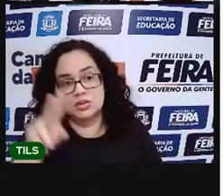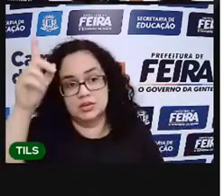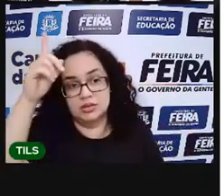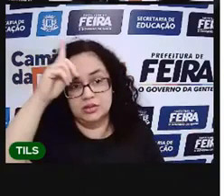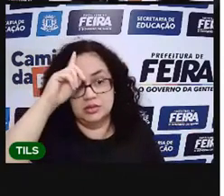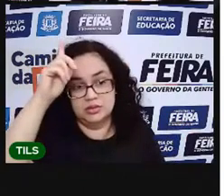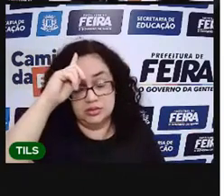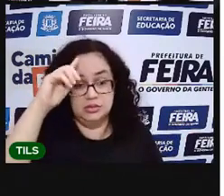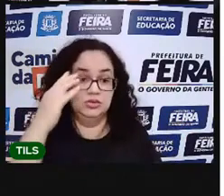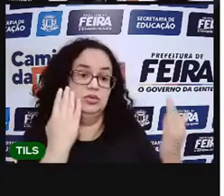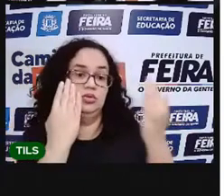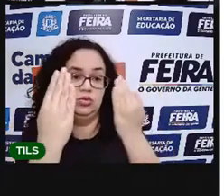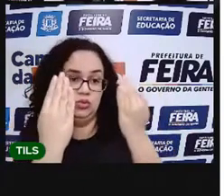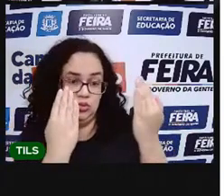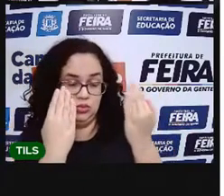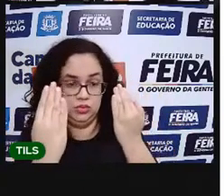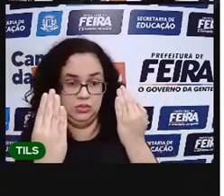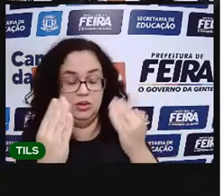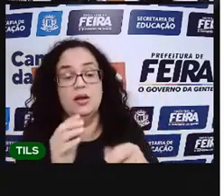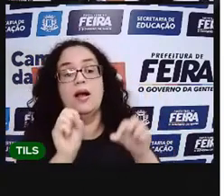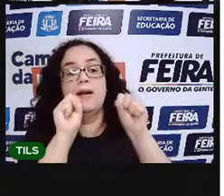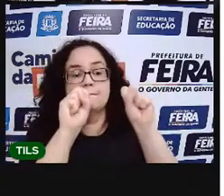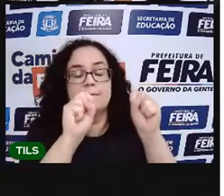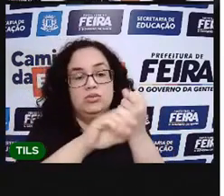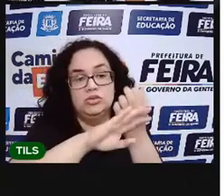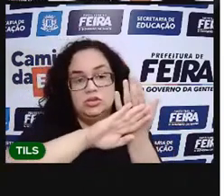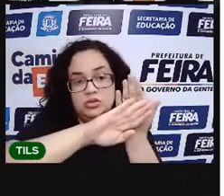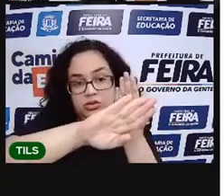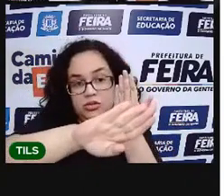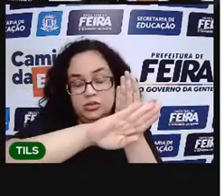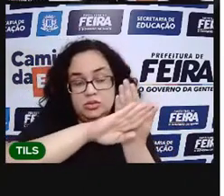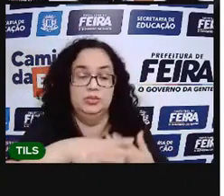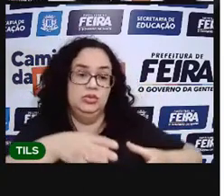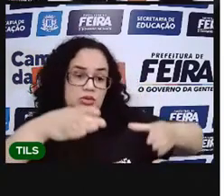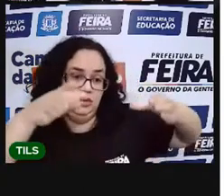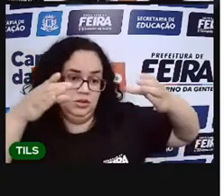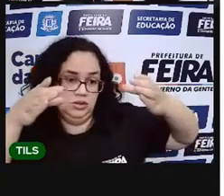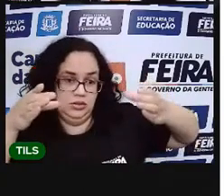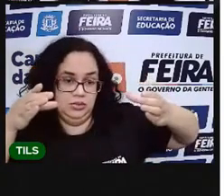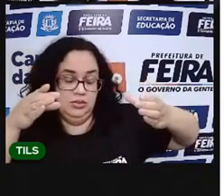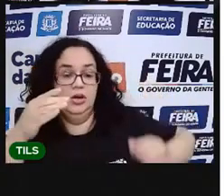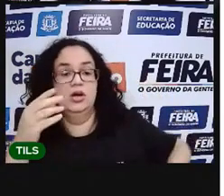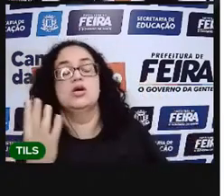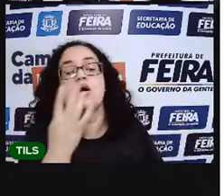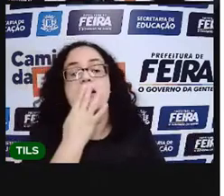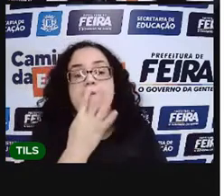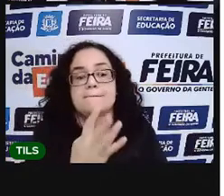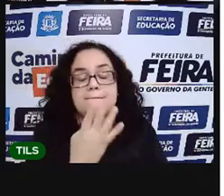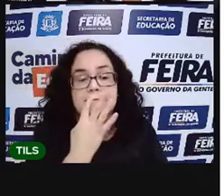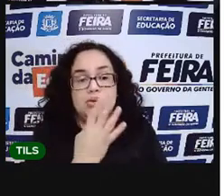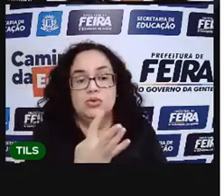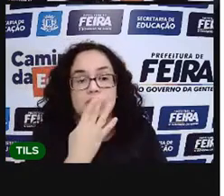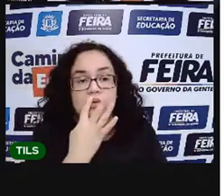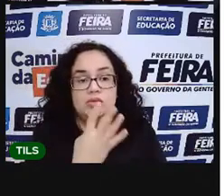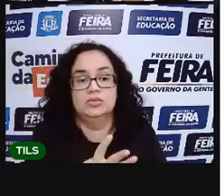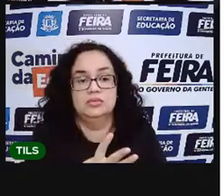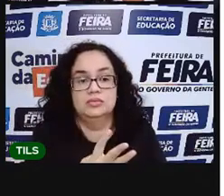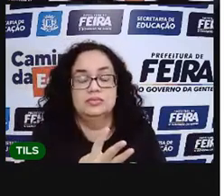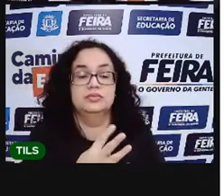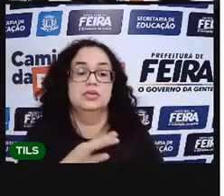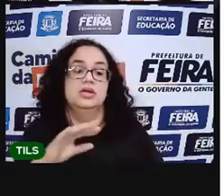fazer essa comparação. Você pode separar por tamanho, por cor, por